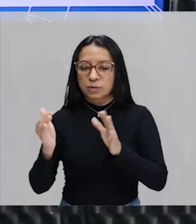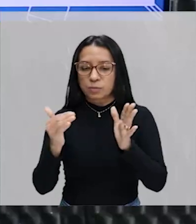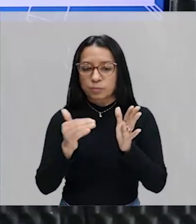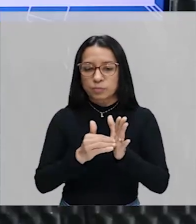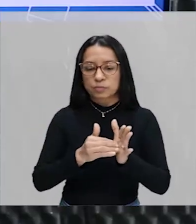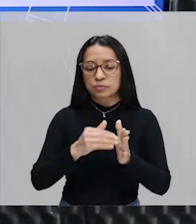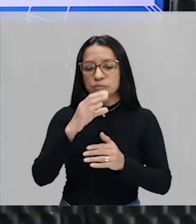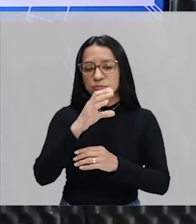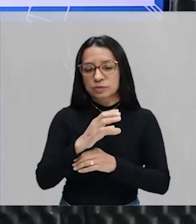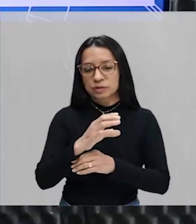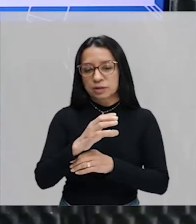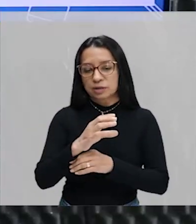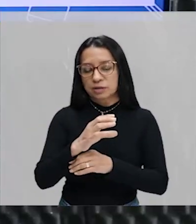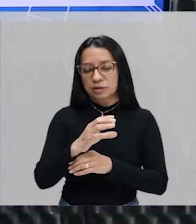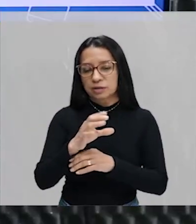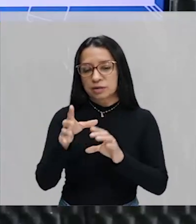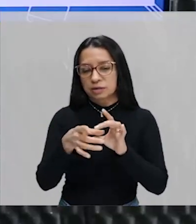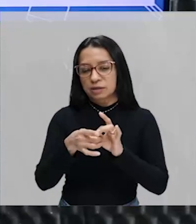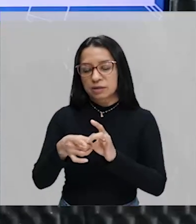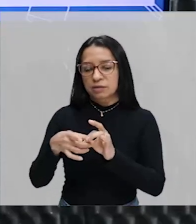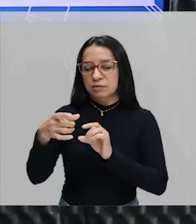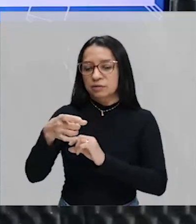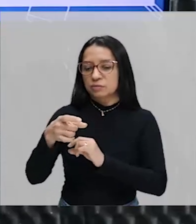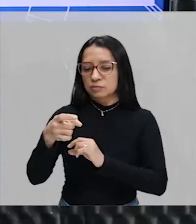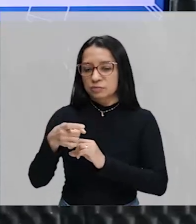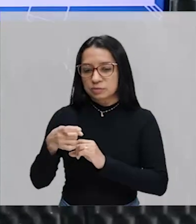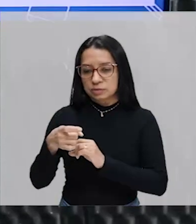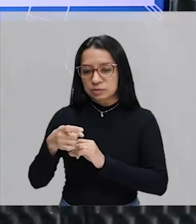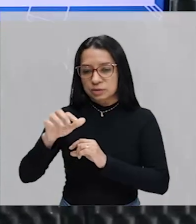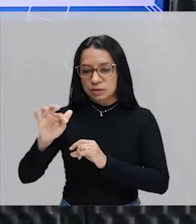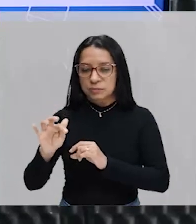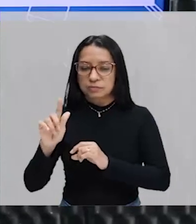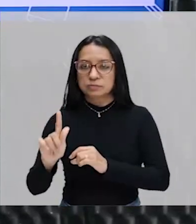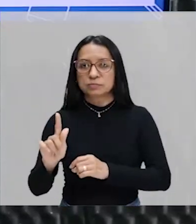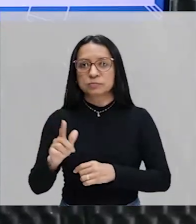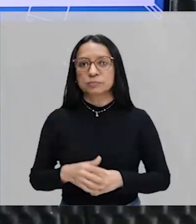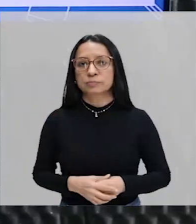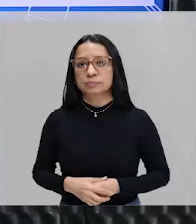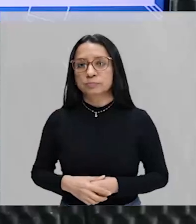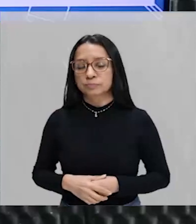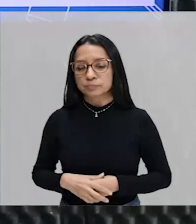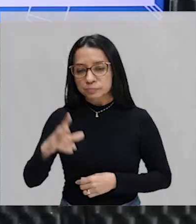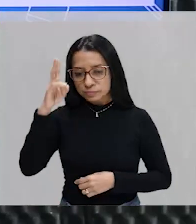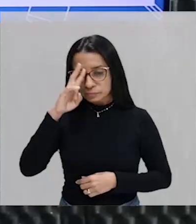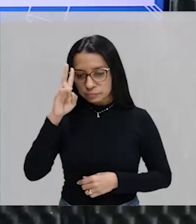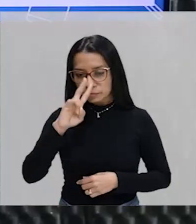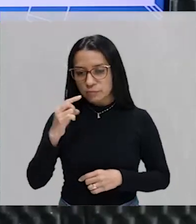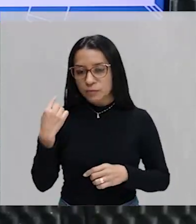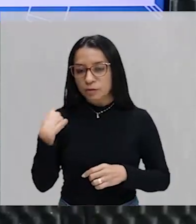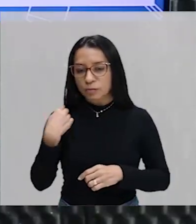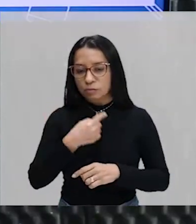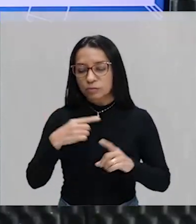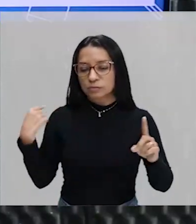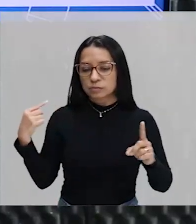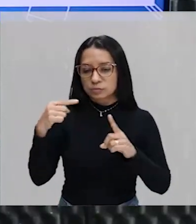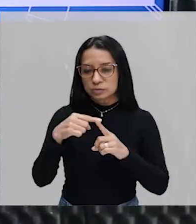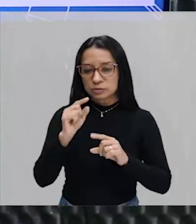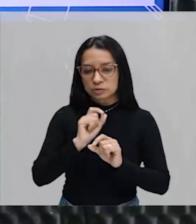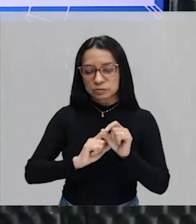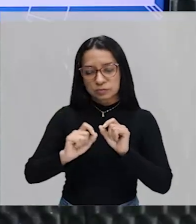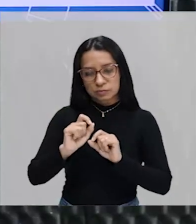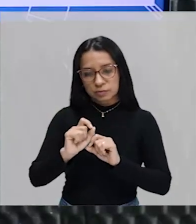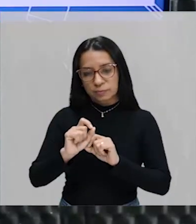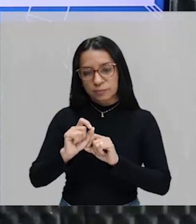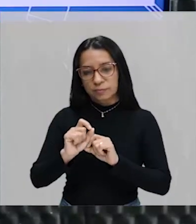a interseção entre os conjuntos C e X são os elementos F e G. Lembra qual é o nosso objetivo? Nosso objetivo é